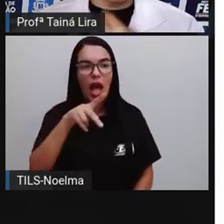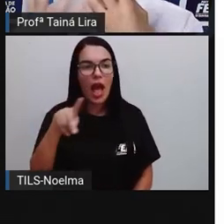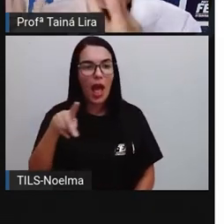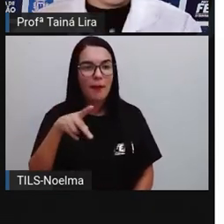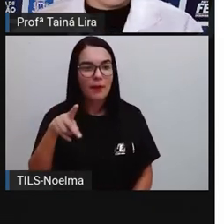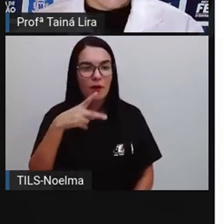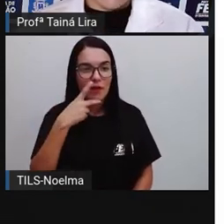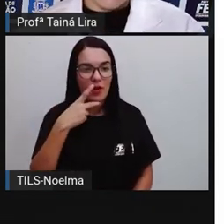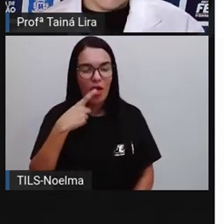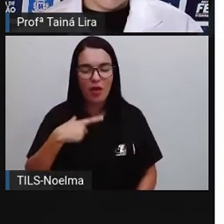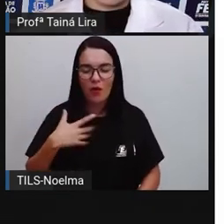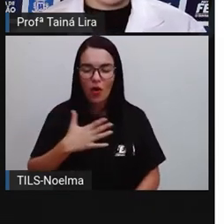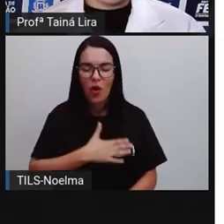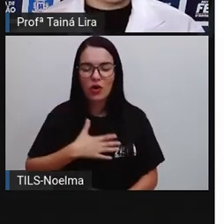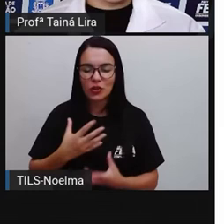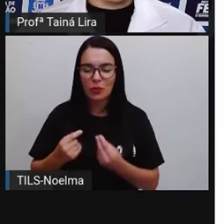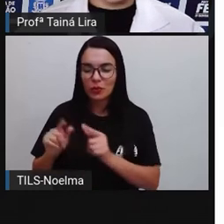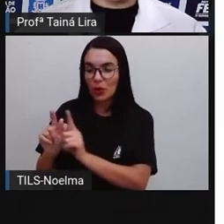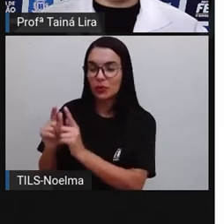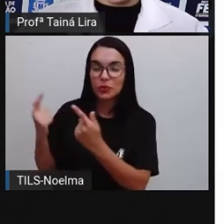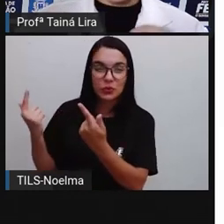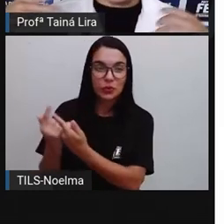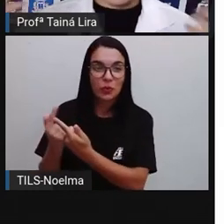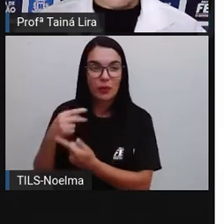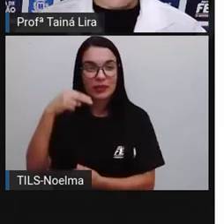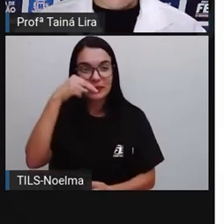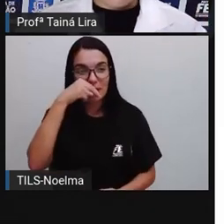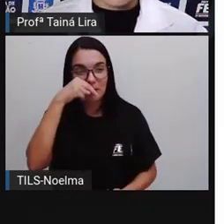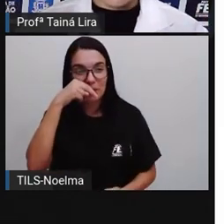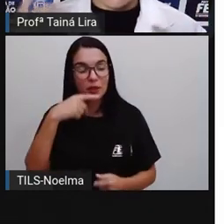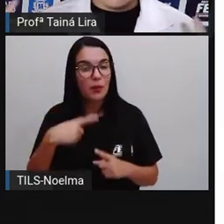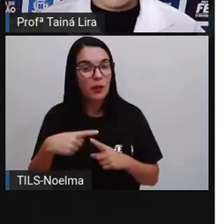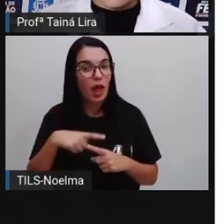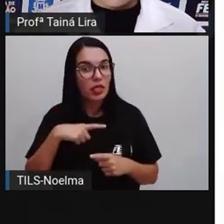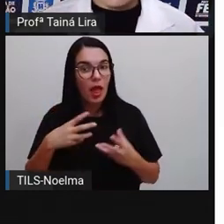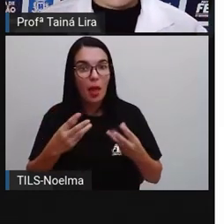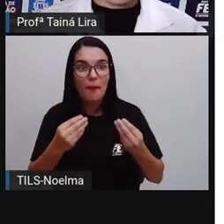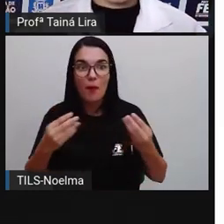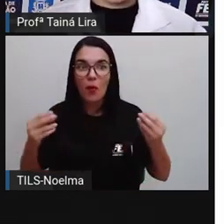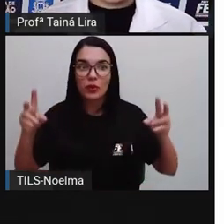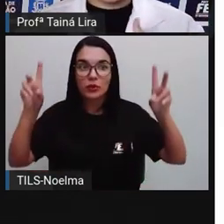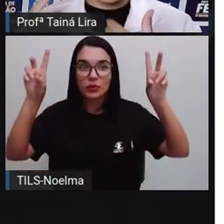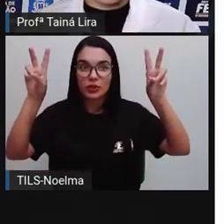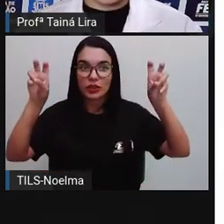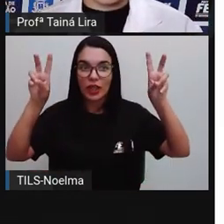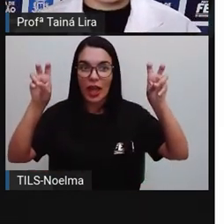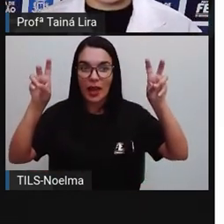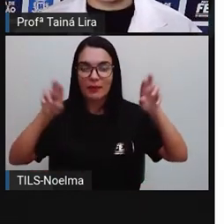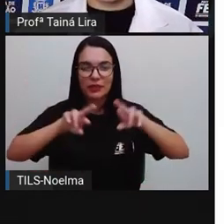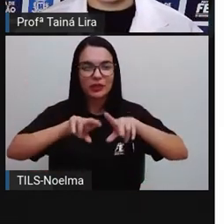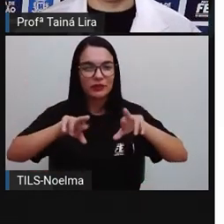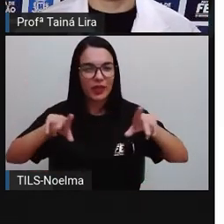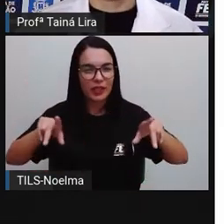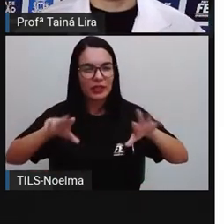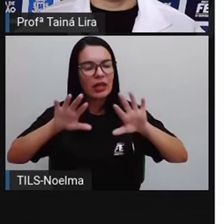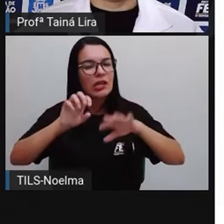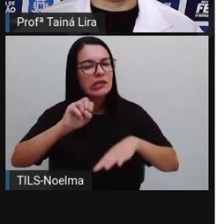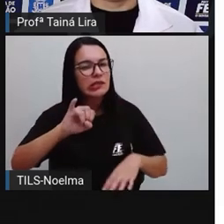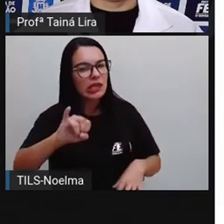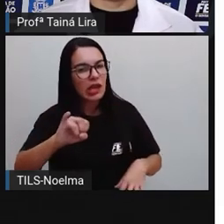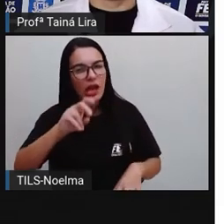sou muito fã da Turma da Mônica, porque ela trabalha vários temas, tá? E mesmo quando a história tá trazendo